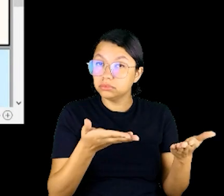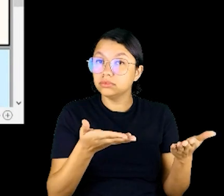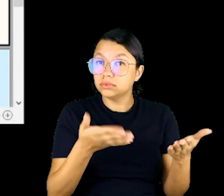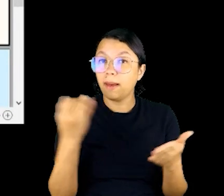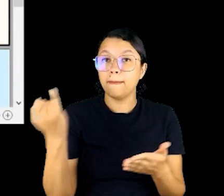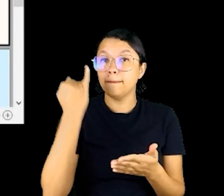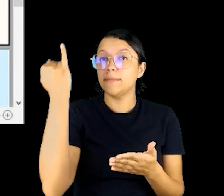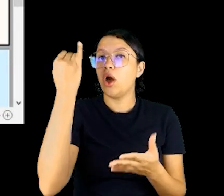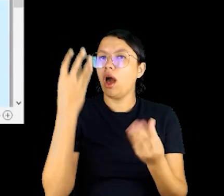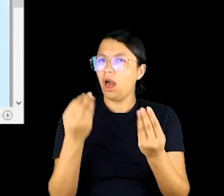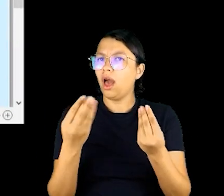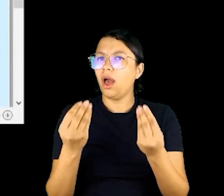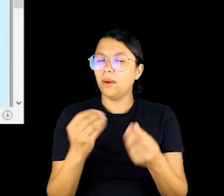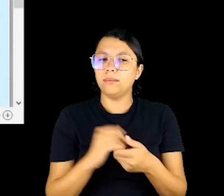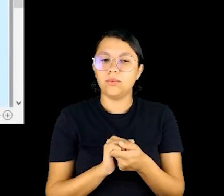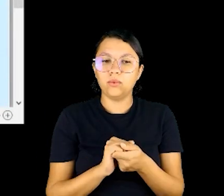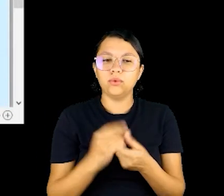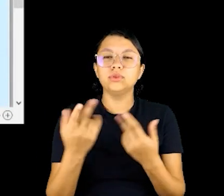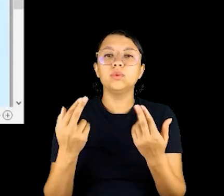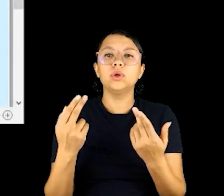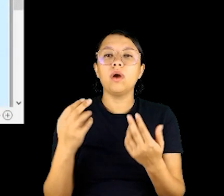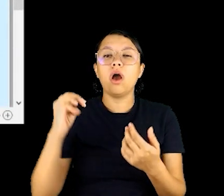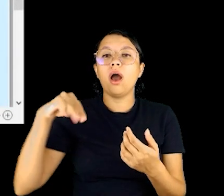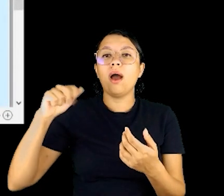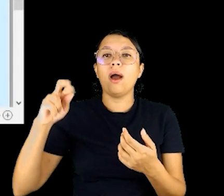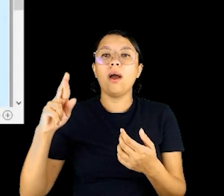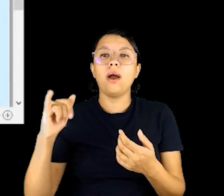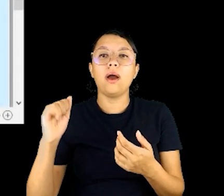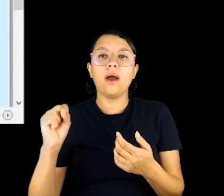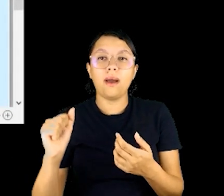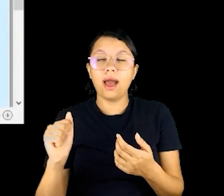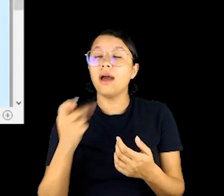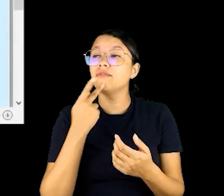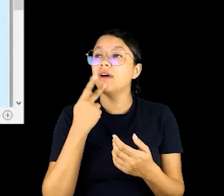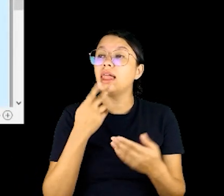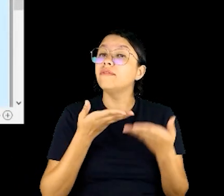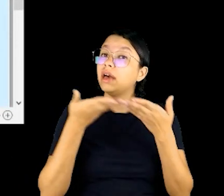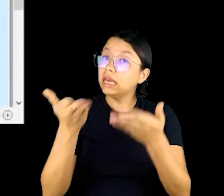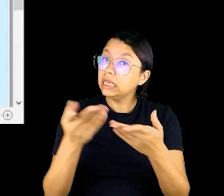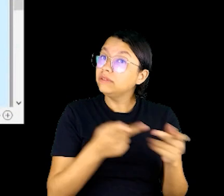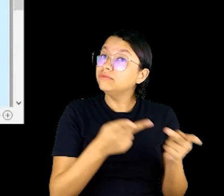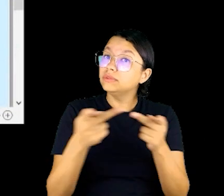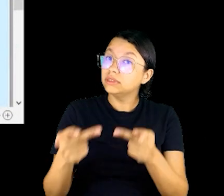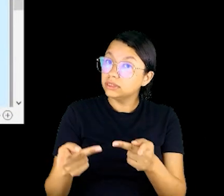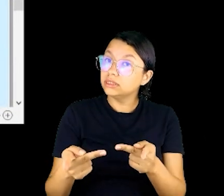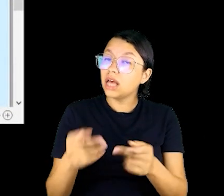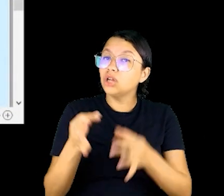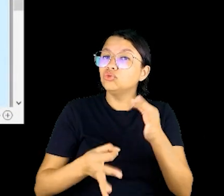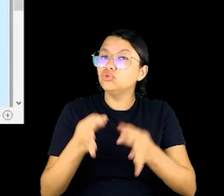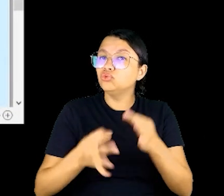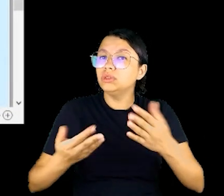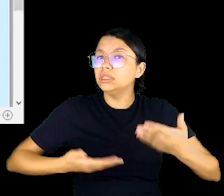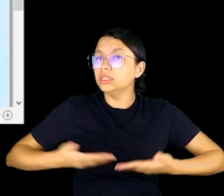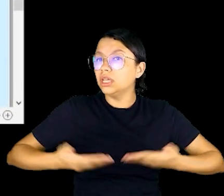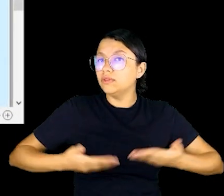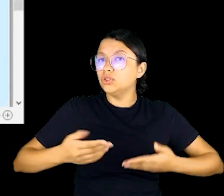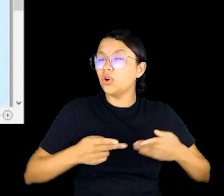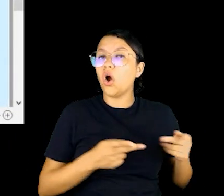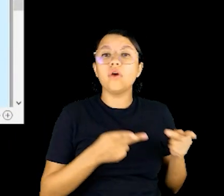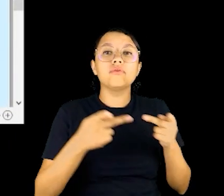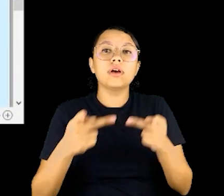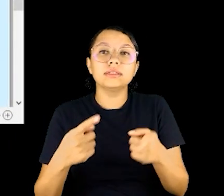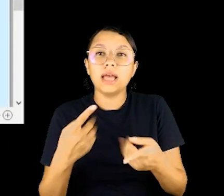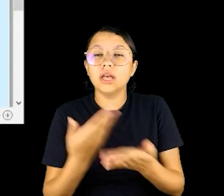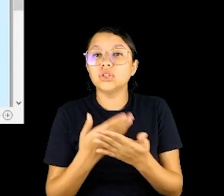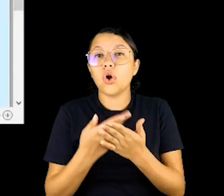coisas aqui, então é muito importante, mesmo como a doutora Marisa Cússio falava, da gente poder ir visitar juízes, servidores,